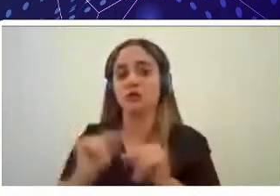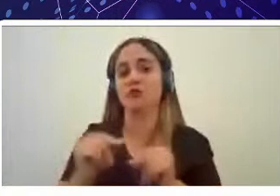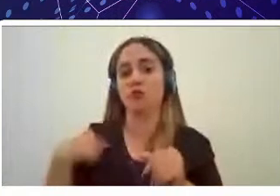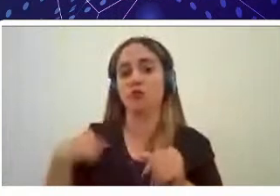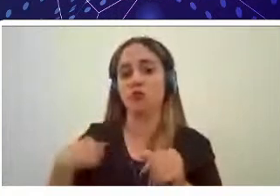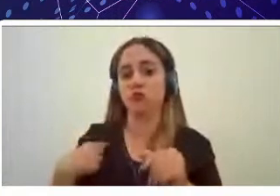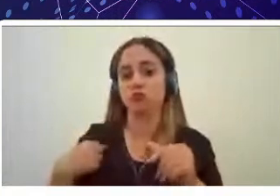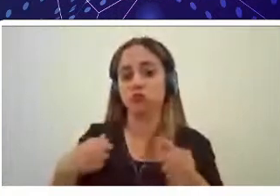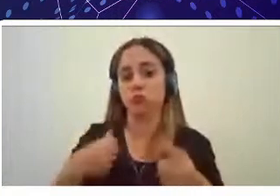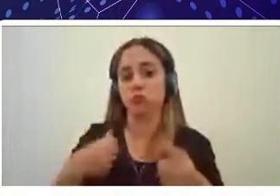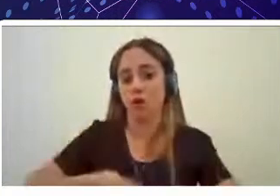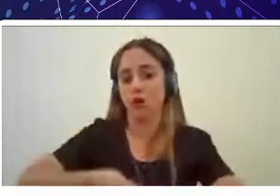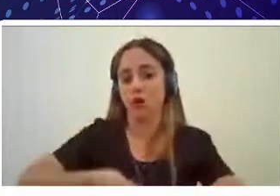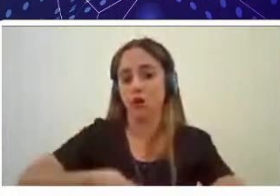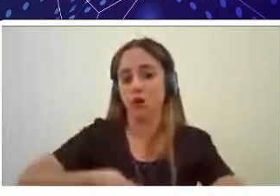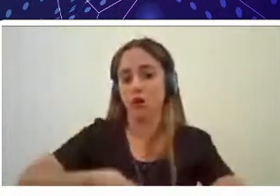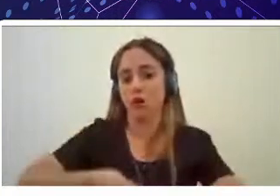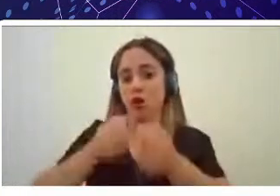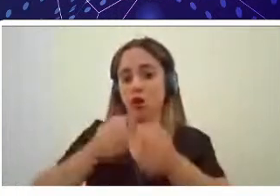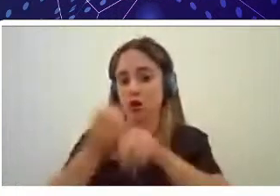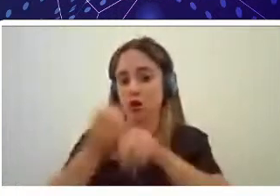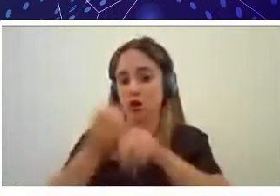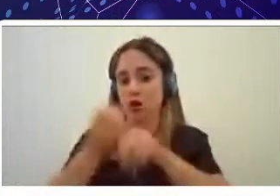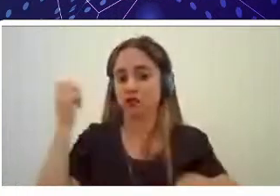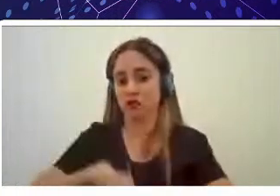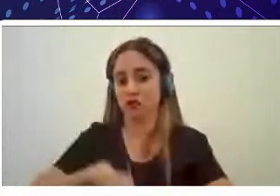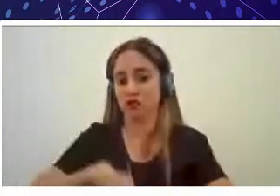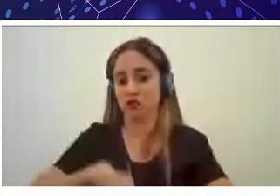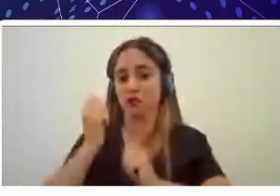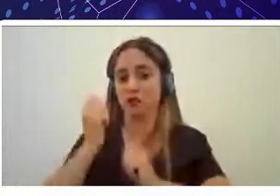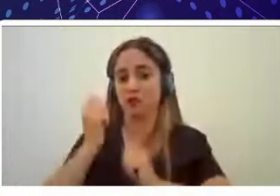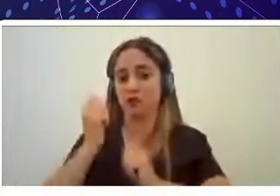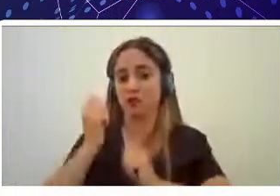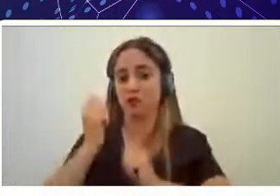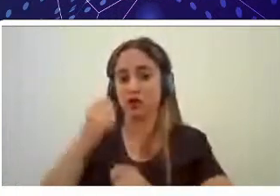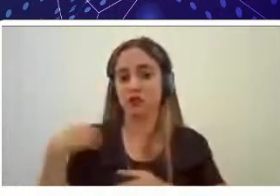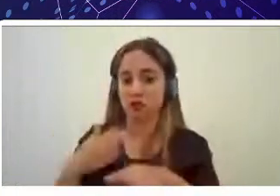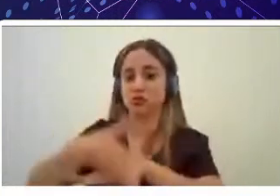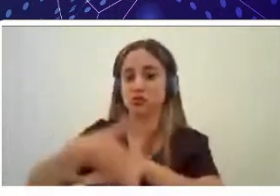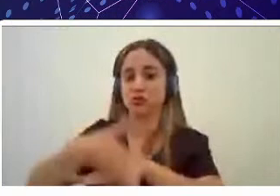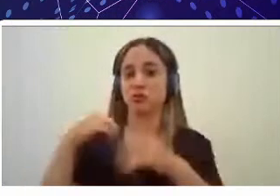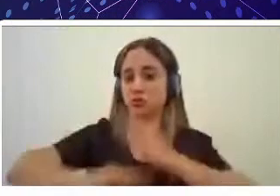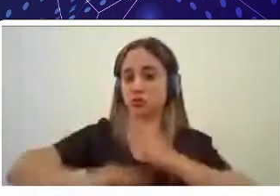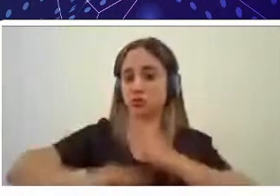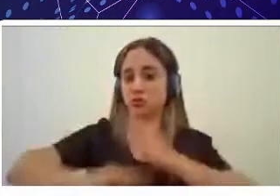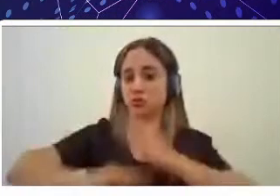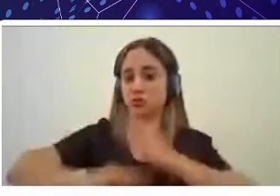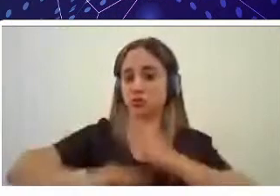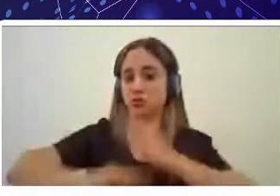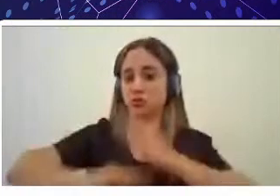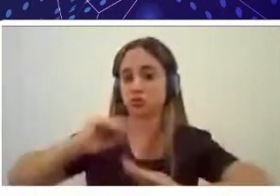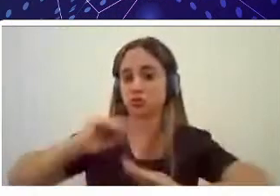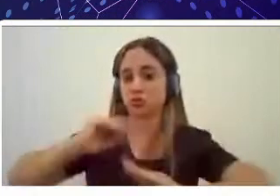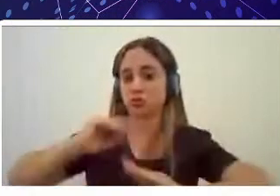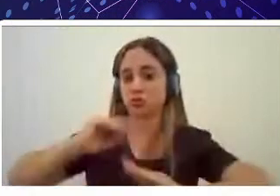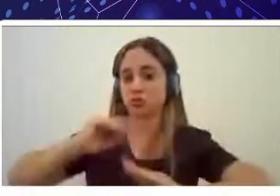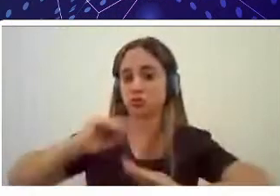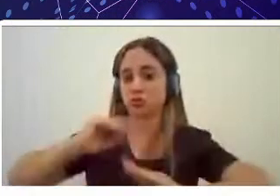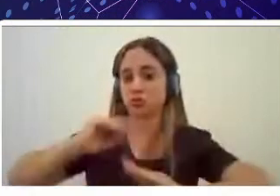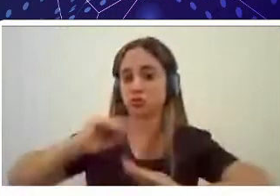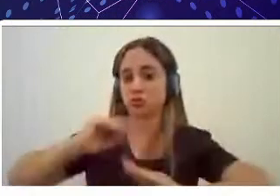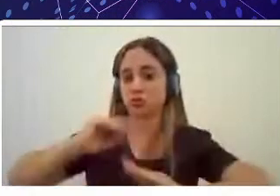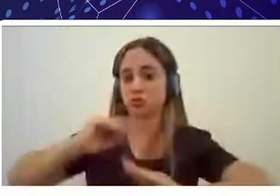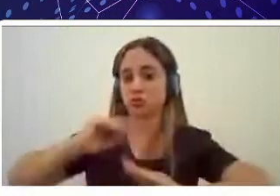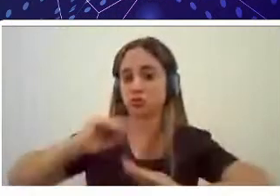em todas as modalidades, seja na parte da psicultura, seja na parte da ecologia, da dinâmica